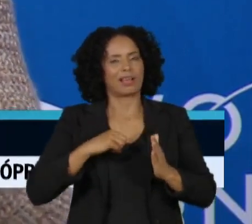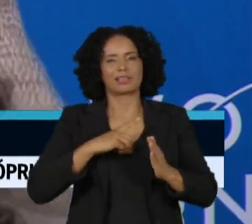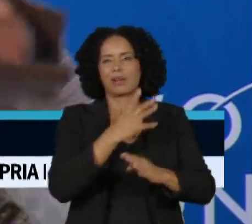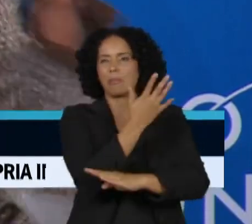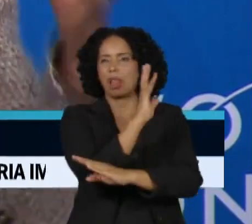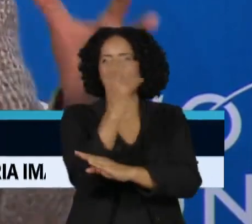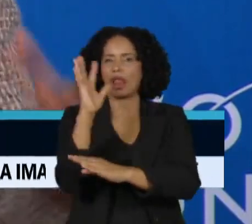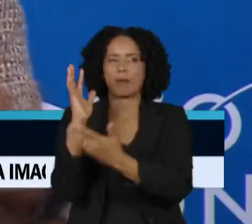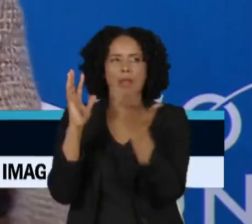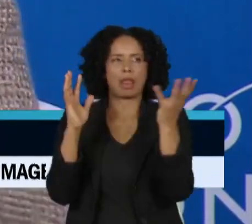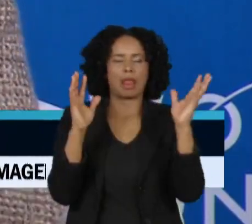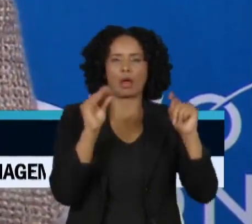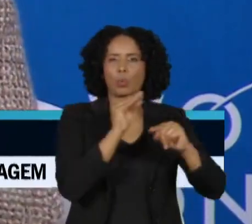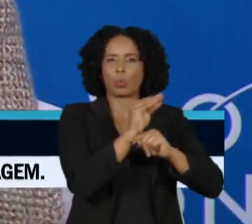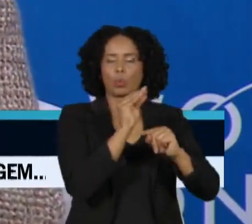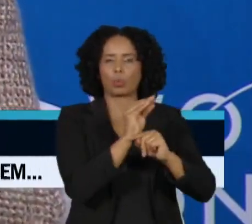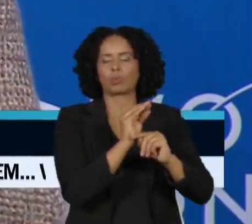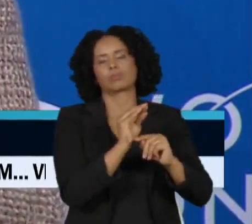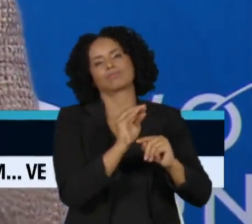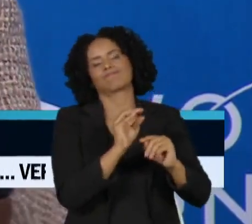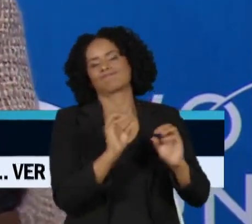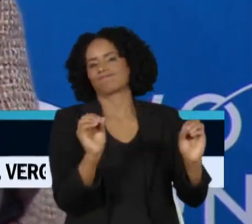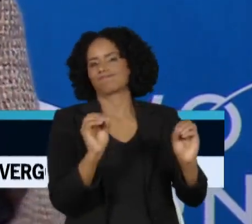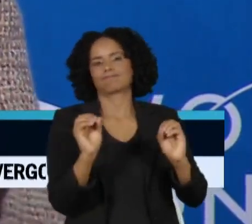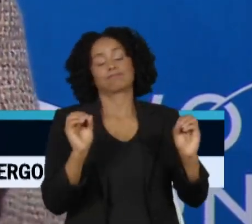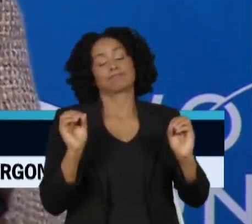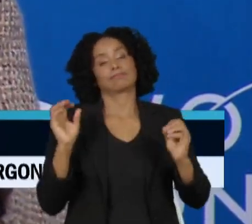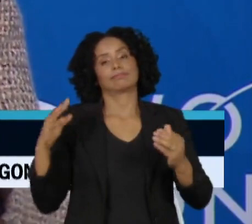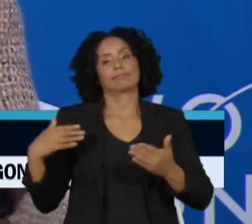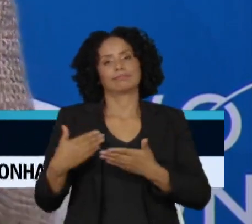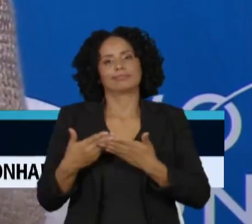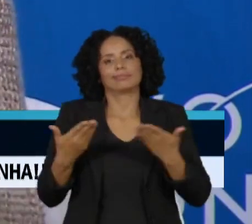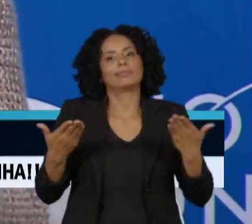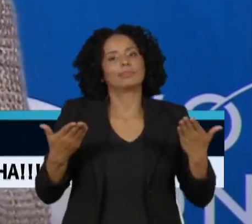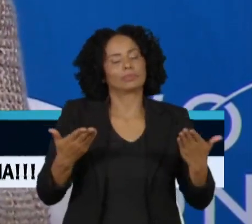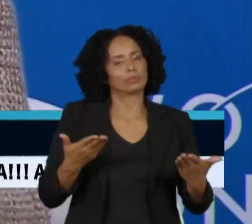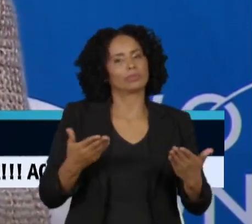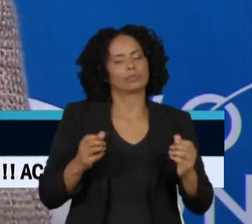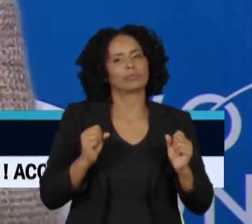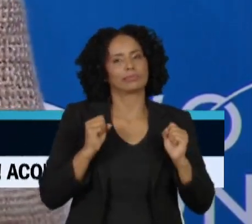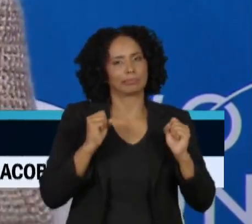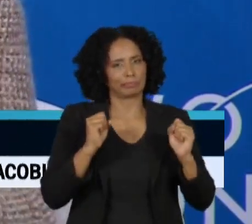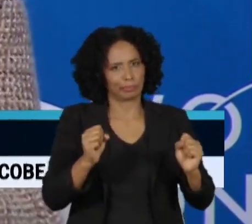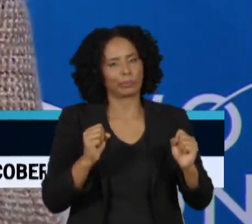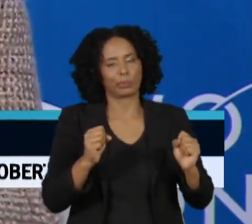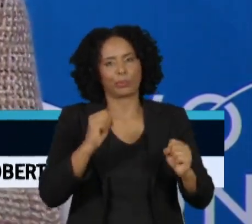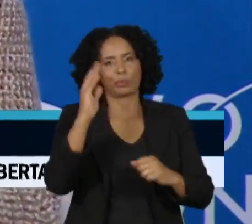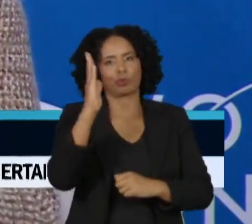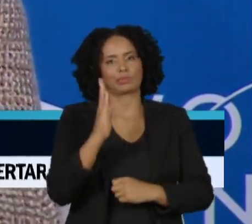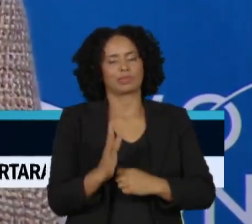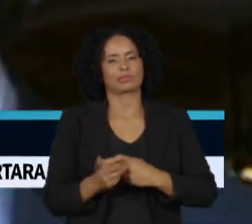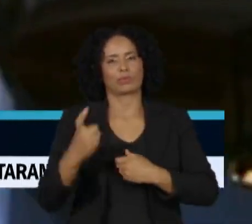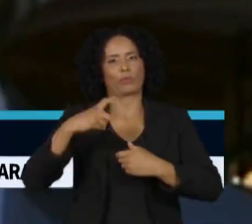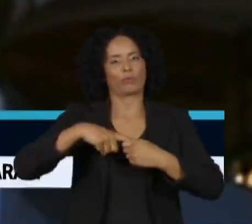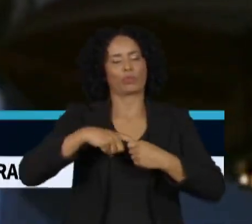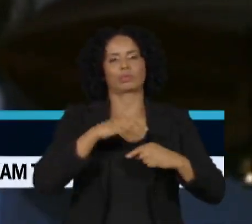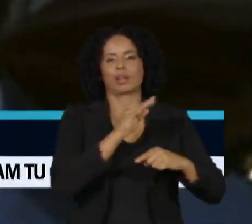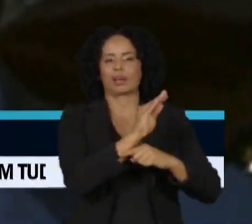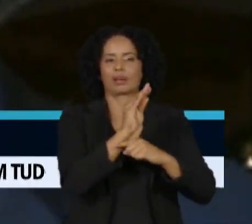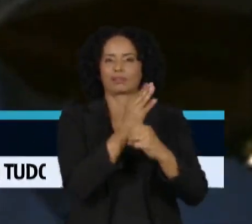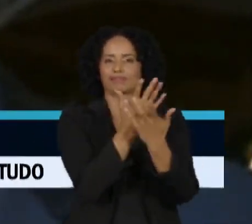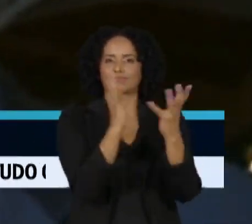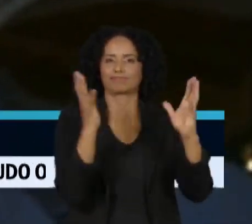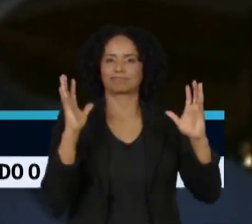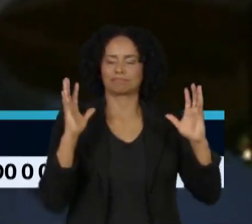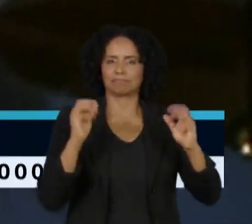um pare ambiental no mundo. E agora há um grande desejo que o Brasil volte a contribuir. Em